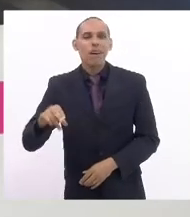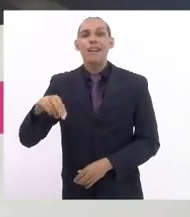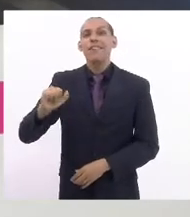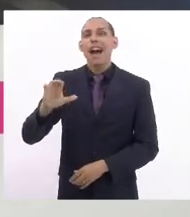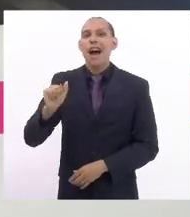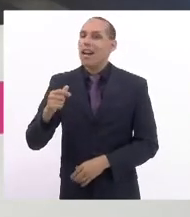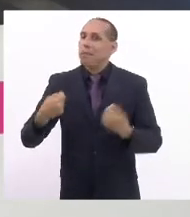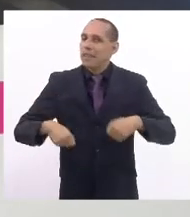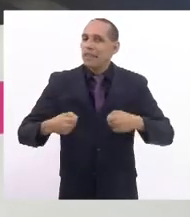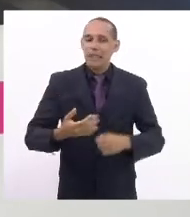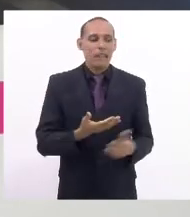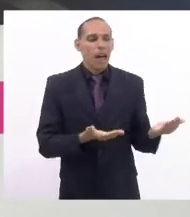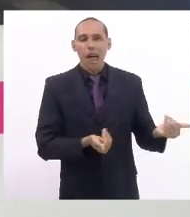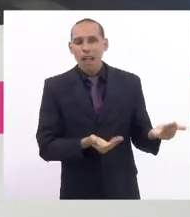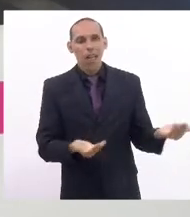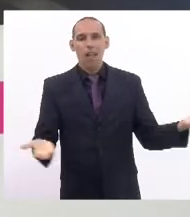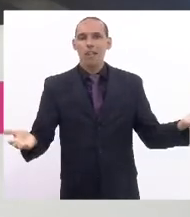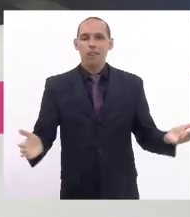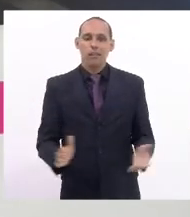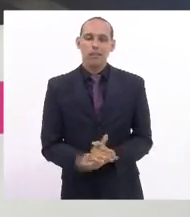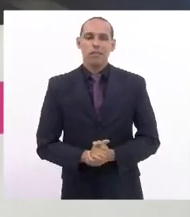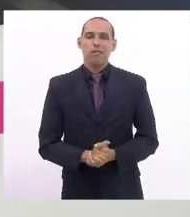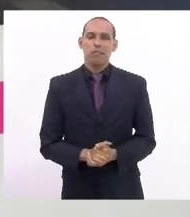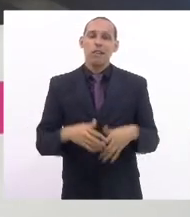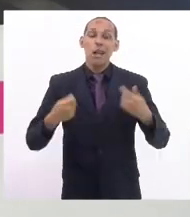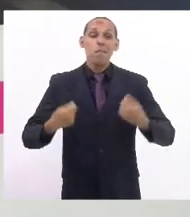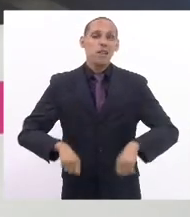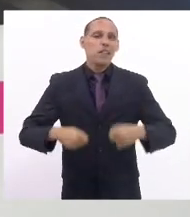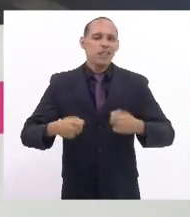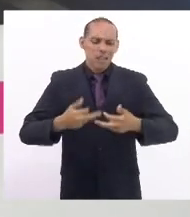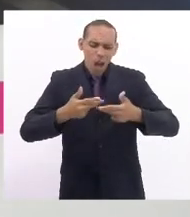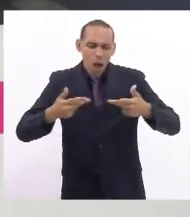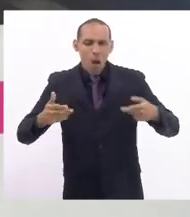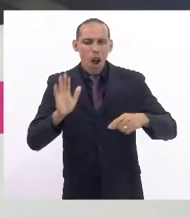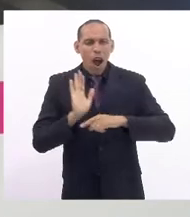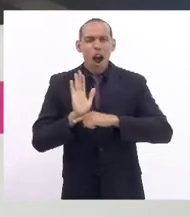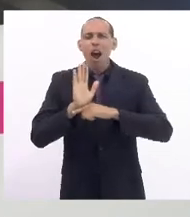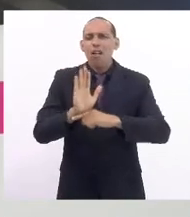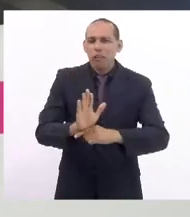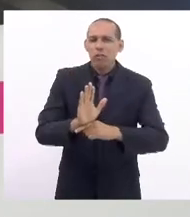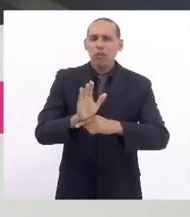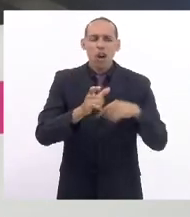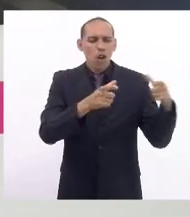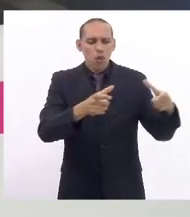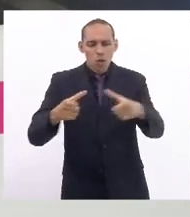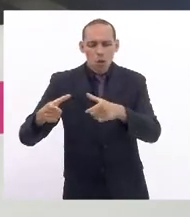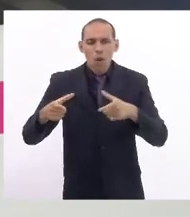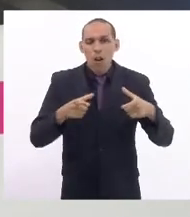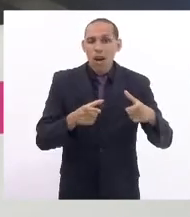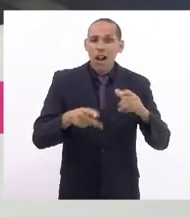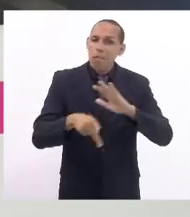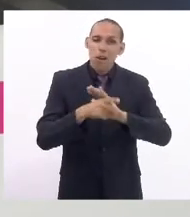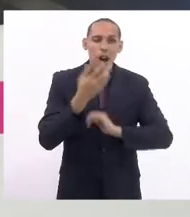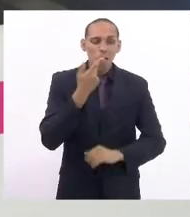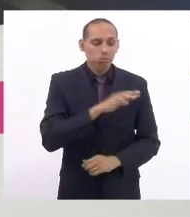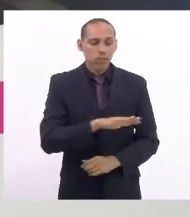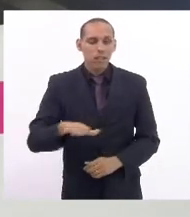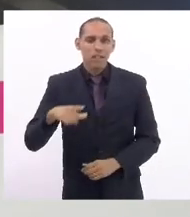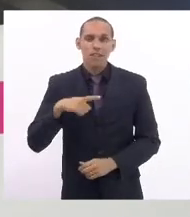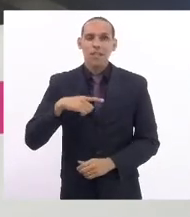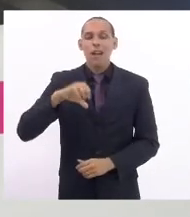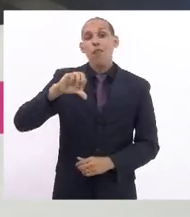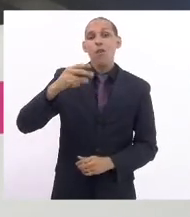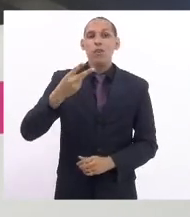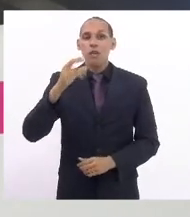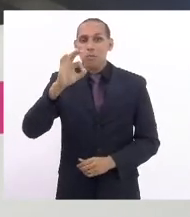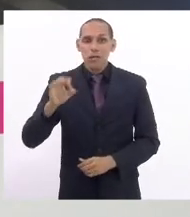adolescentes que precisam de instrumentos que garantam espaços infantis e mais de 92%